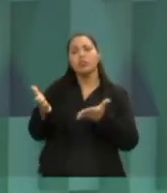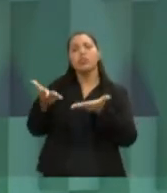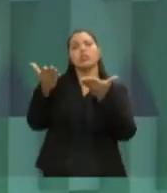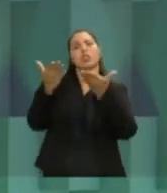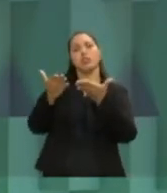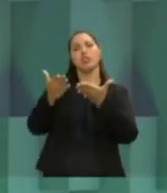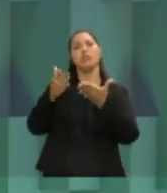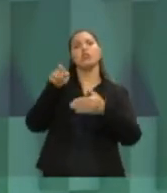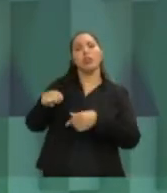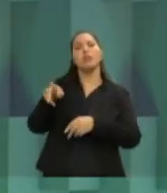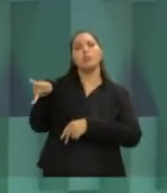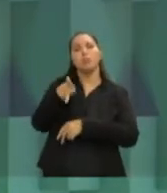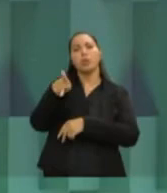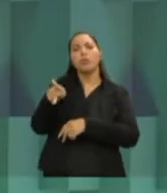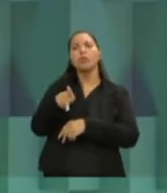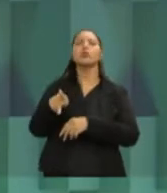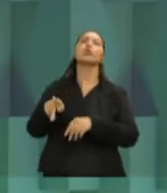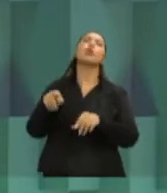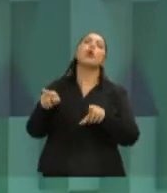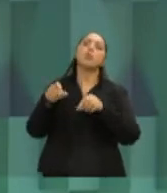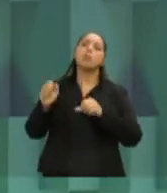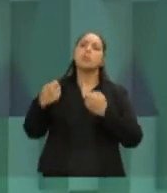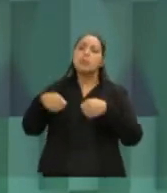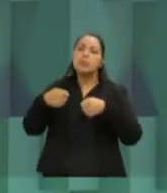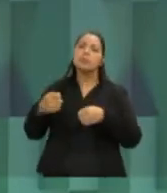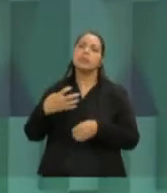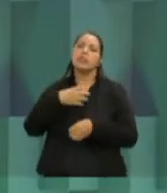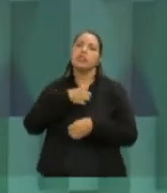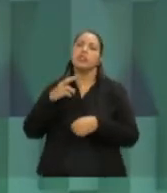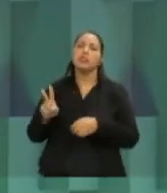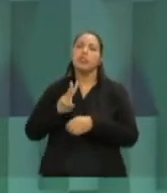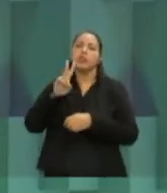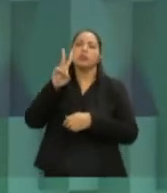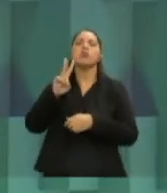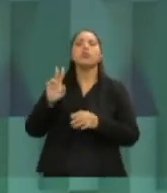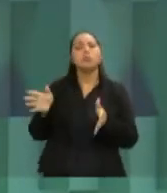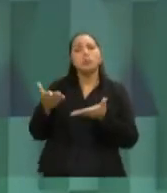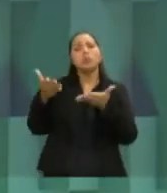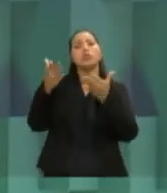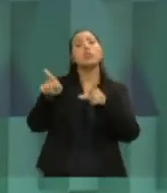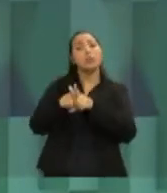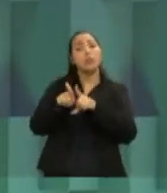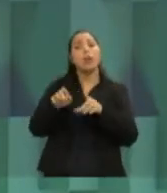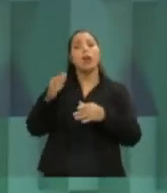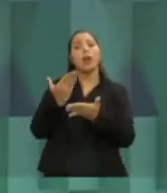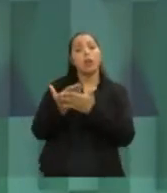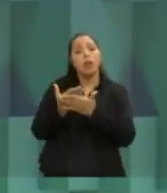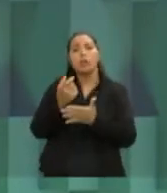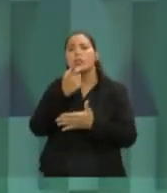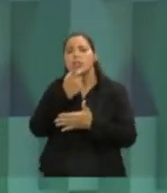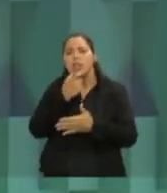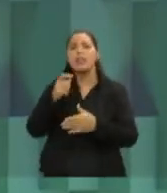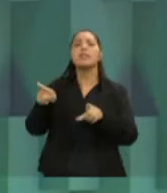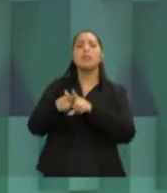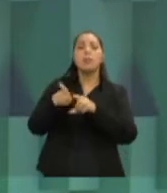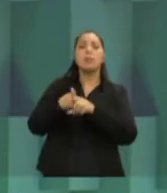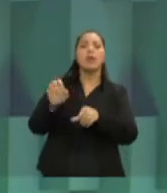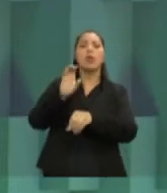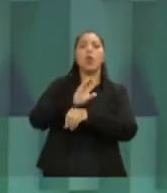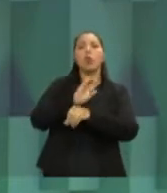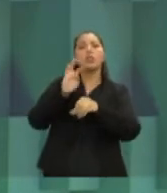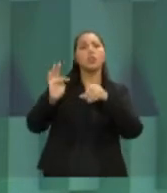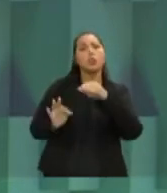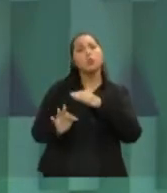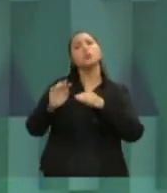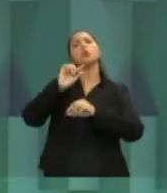levar também ensino de inglês, espanhol, francês, para motivar. E o contraturno, fazer com que os alunos possam ocupar as quadras,